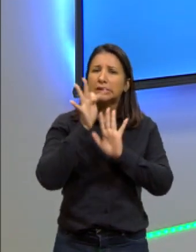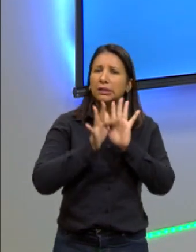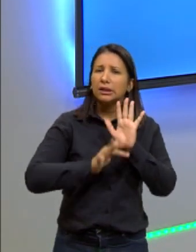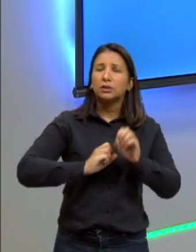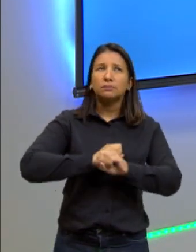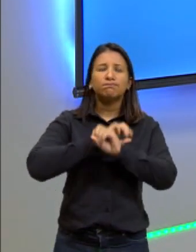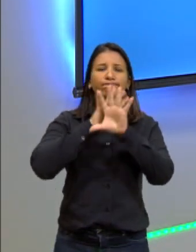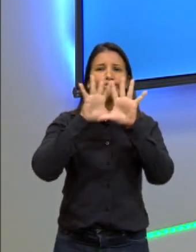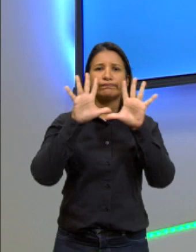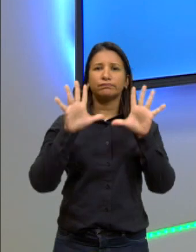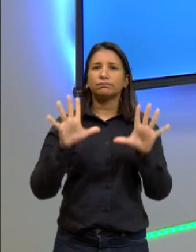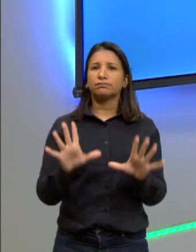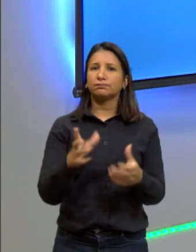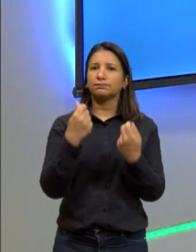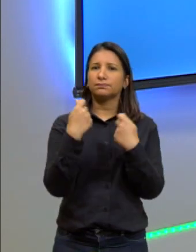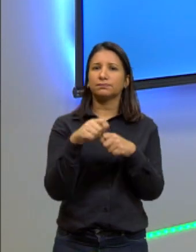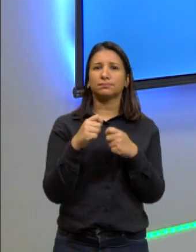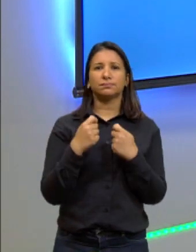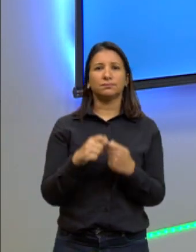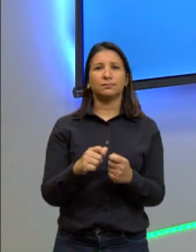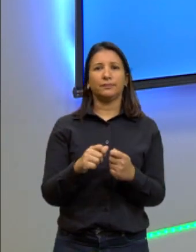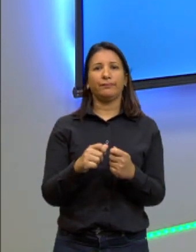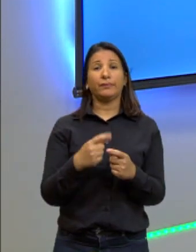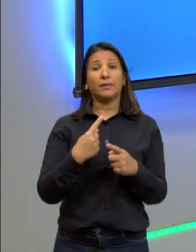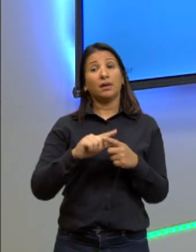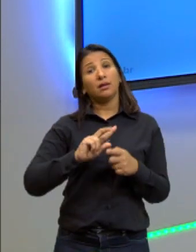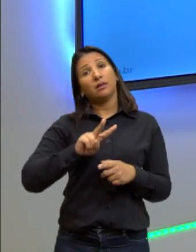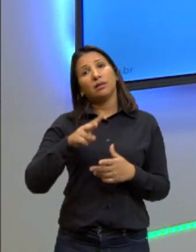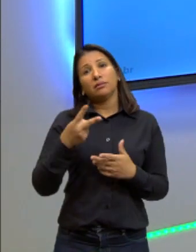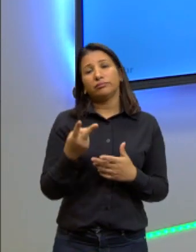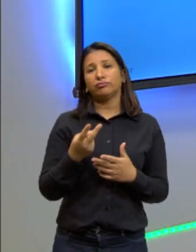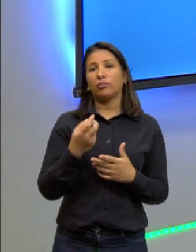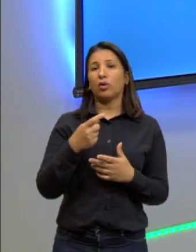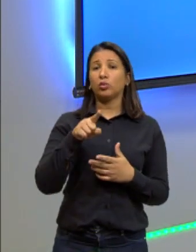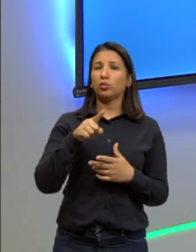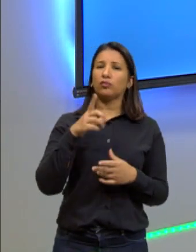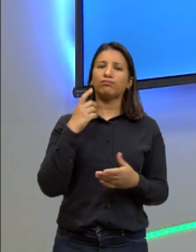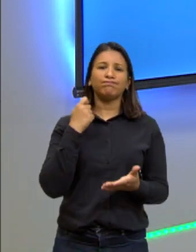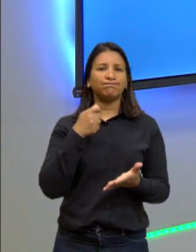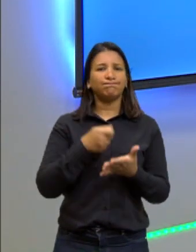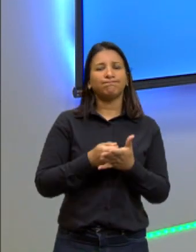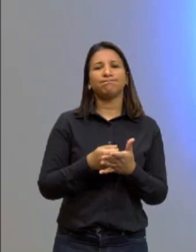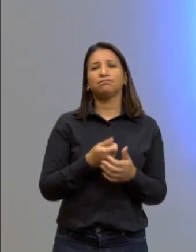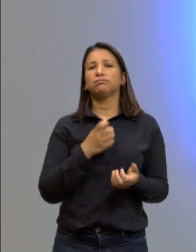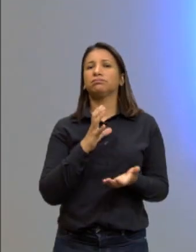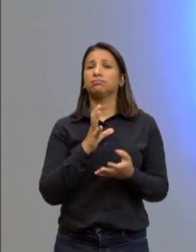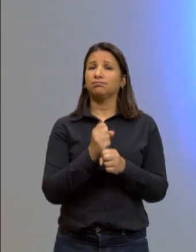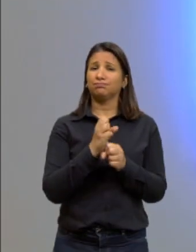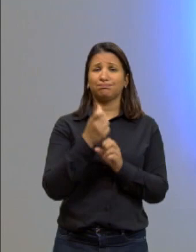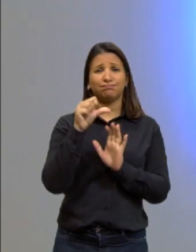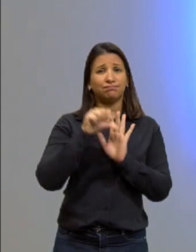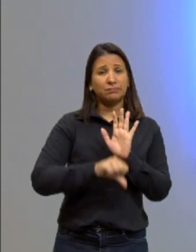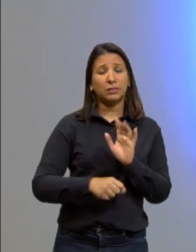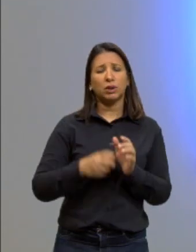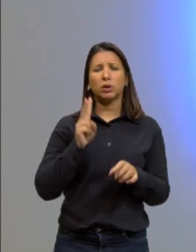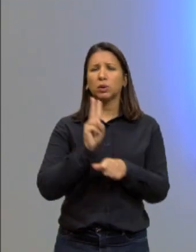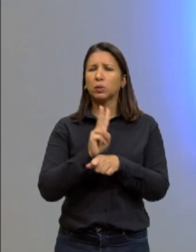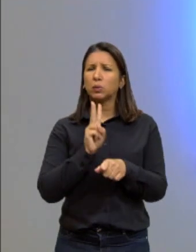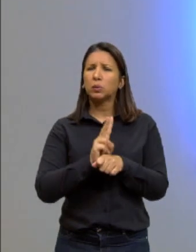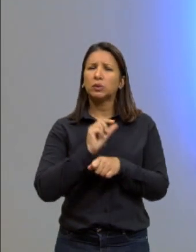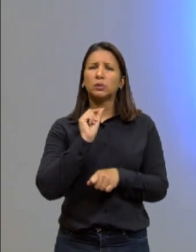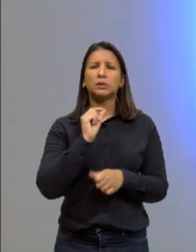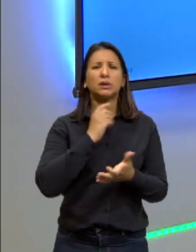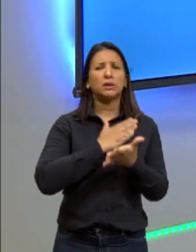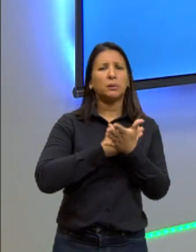deixa isso claro, porque caso contrário, tu vai ser penalizado e cuida o que tu escreveu no início.